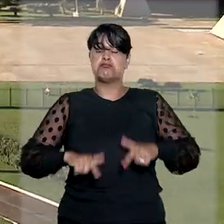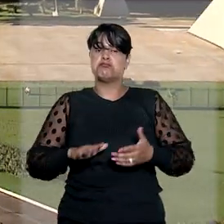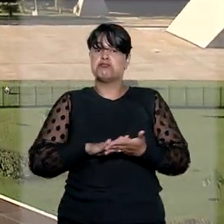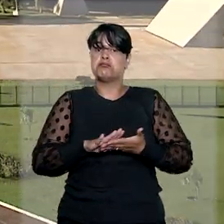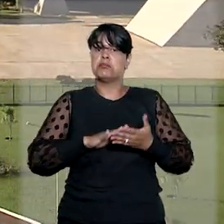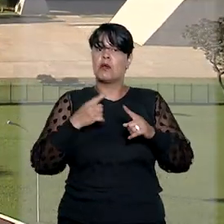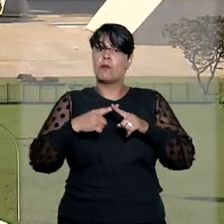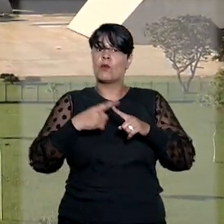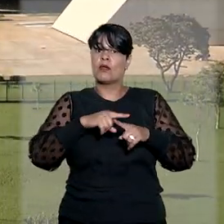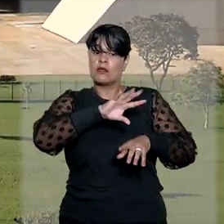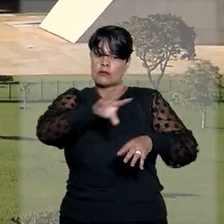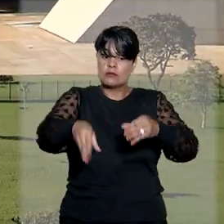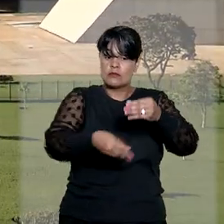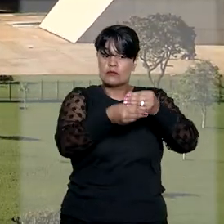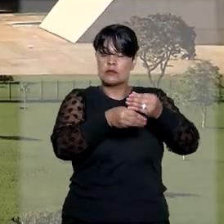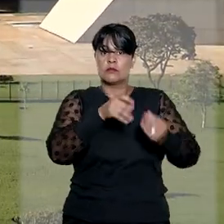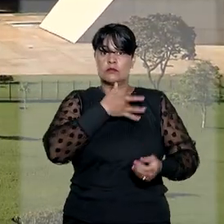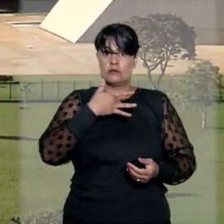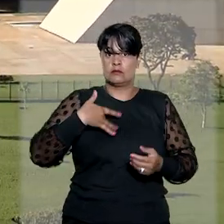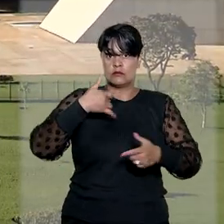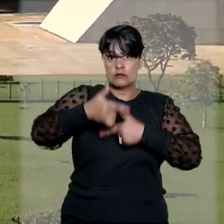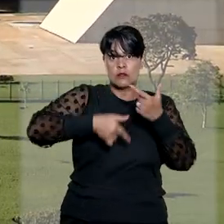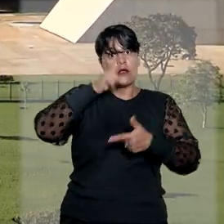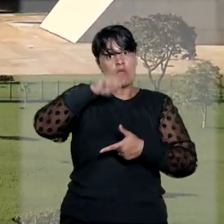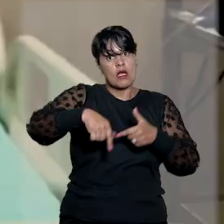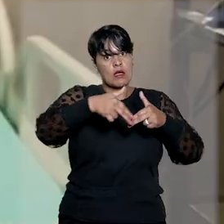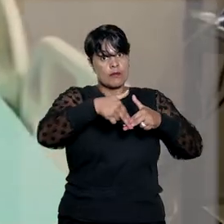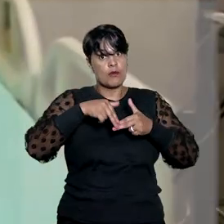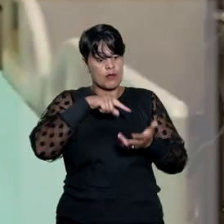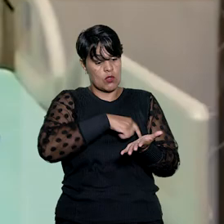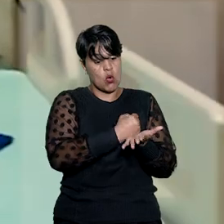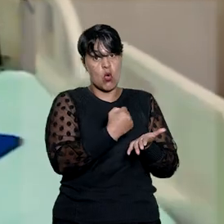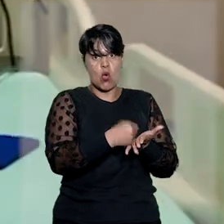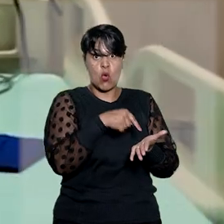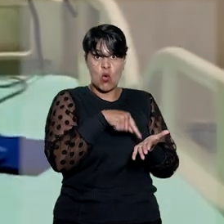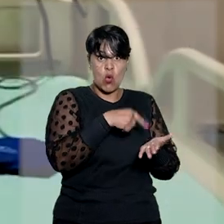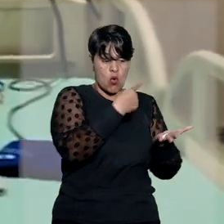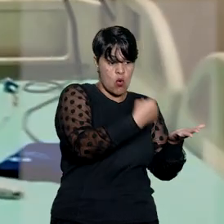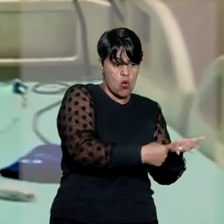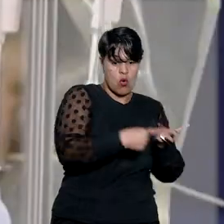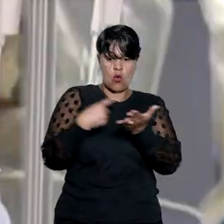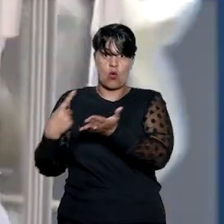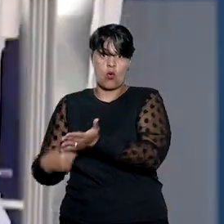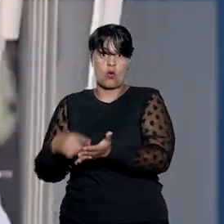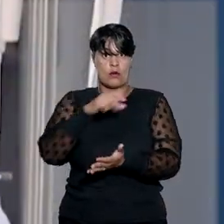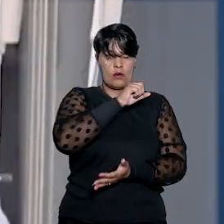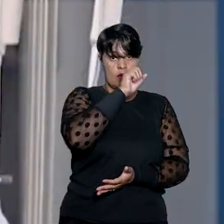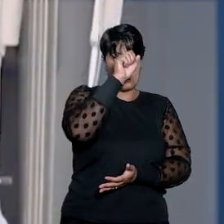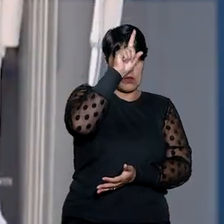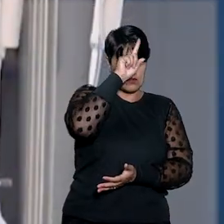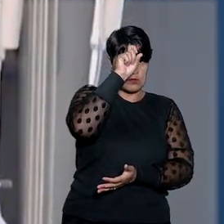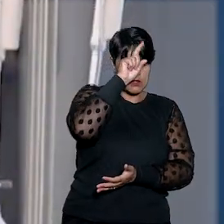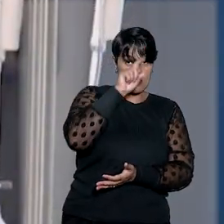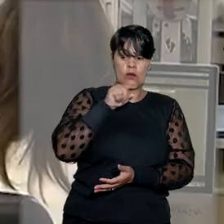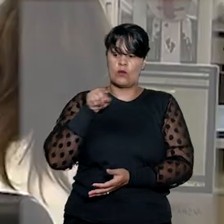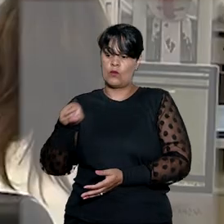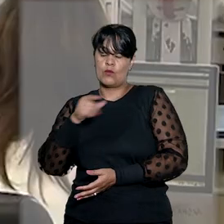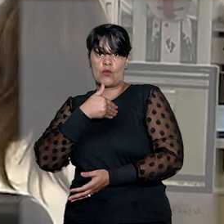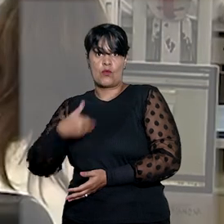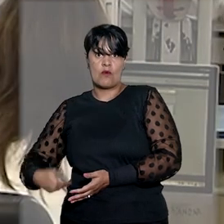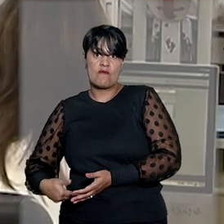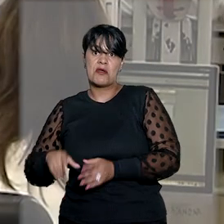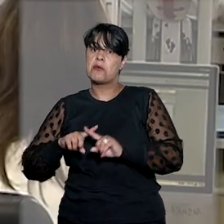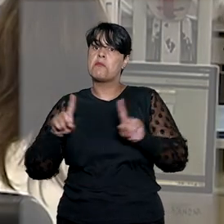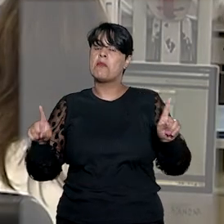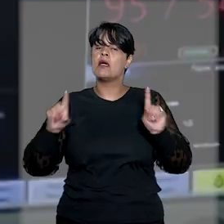complementar de serviços de saúde é feita por contrato entre hospitais e estados ou municípios sem a sua presença, pois